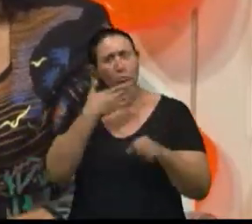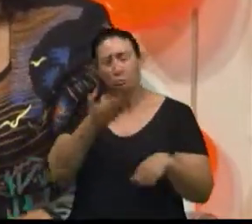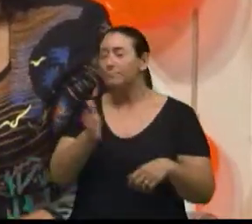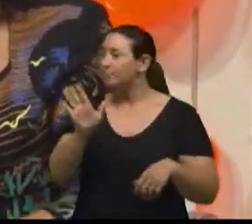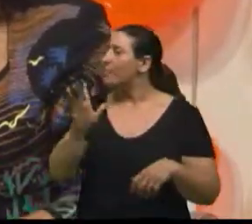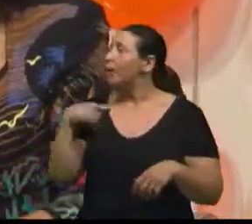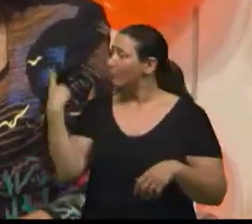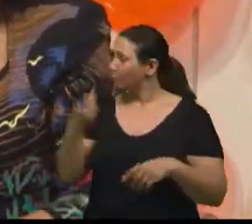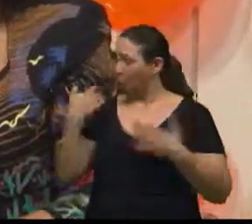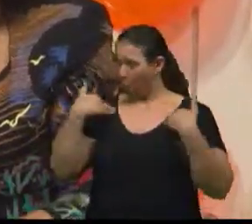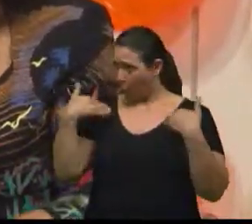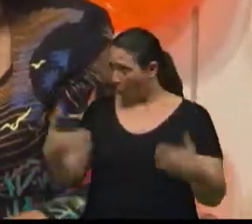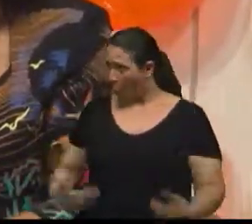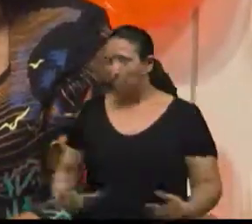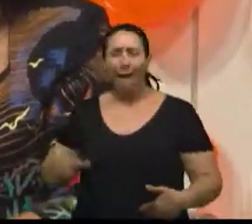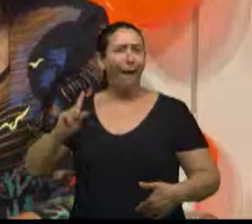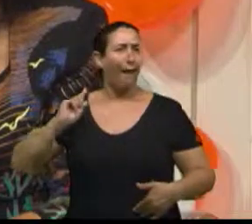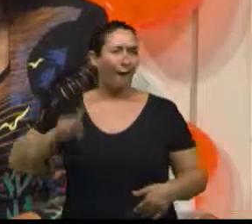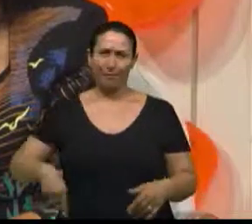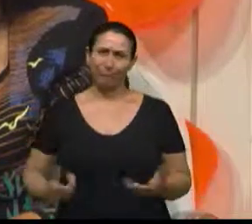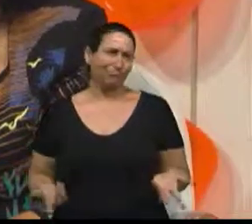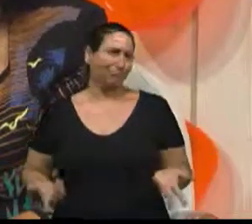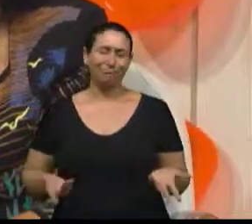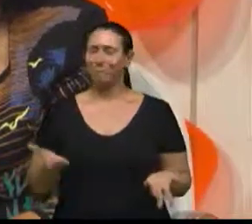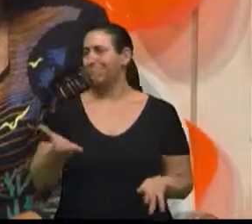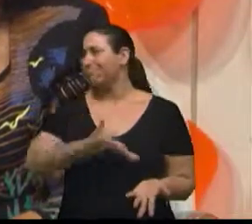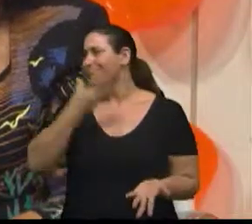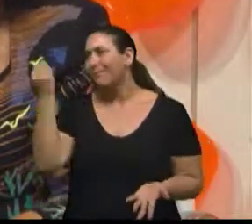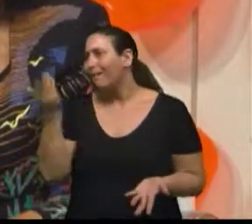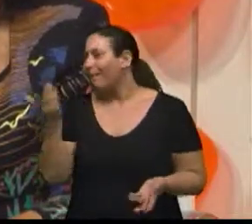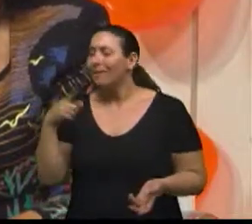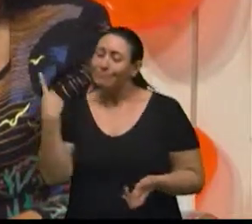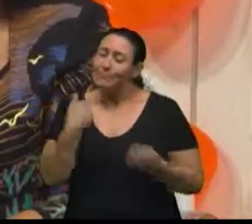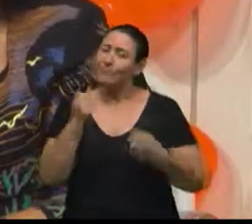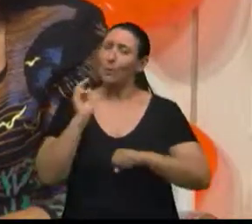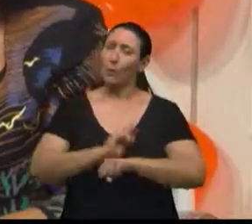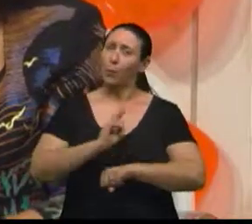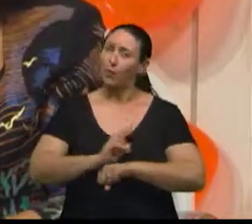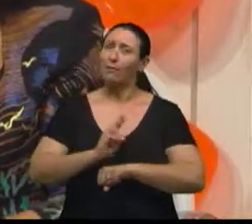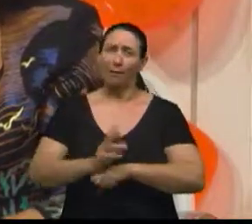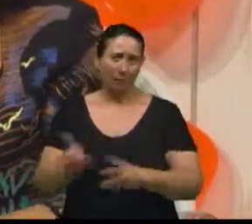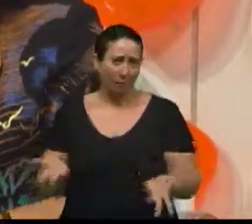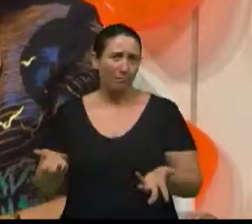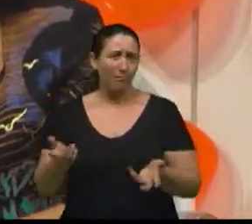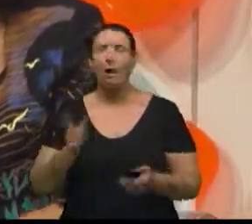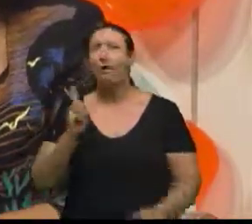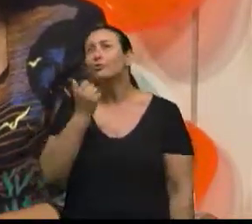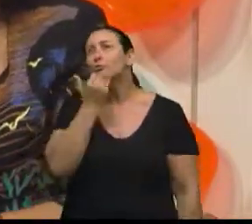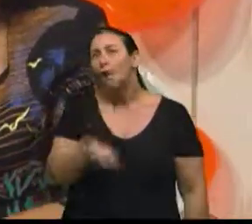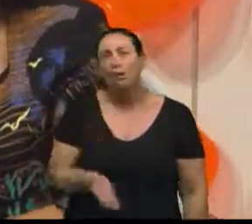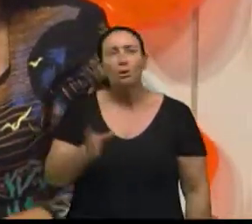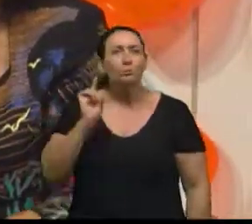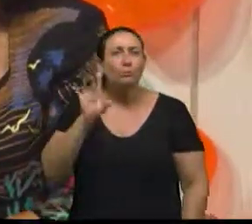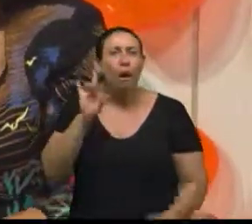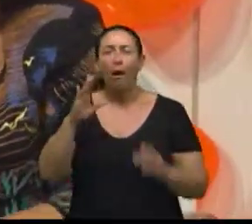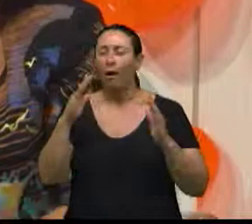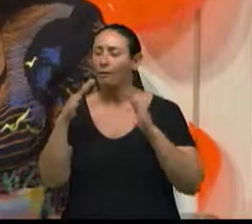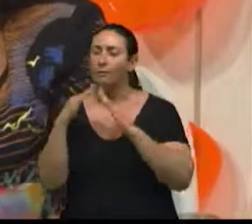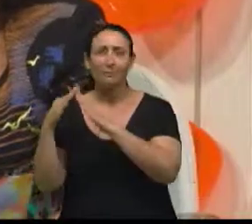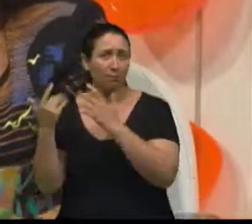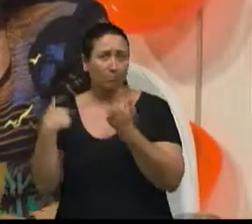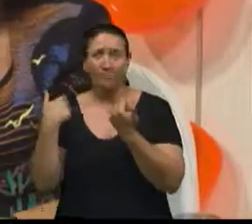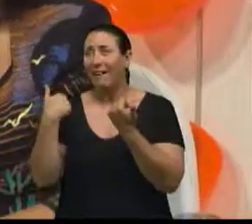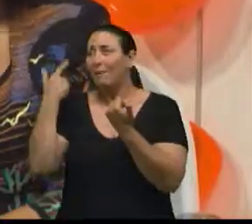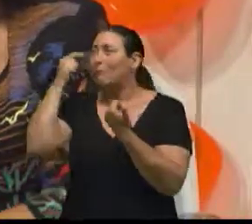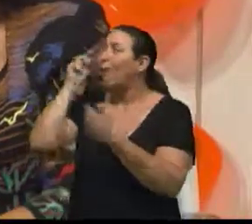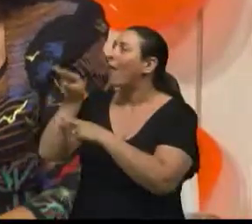realmente o nosso corpo é uma máquina maravilhosa, mas a gente tem que cuidar dela. E não adianta com a missão do vizinho, porque eu só tenho esse meu aqui, que eu tenho que